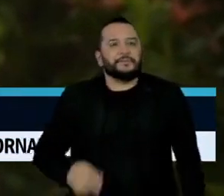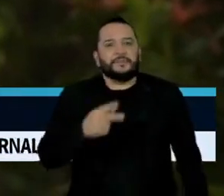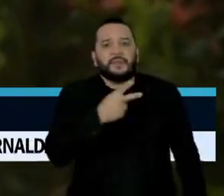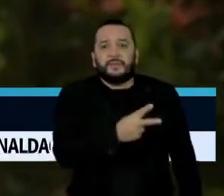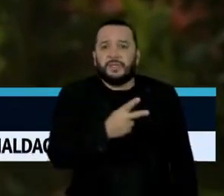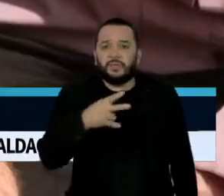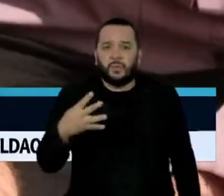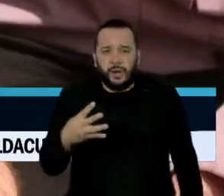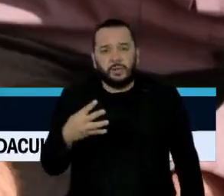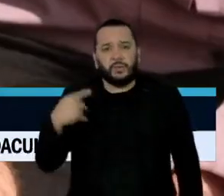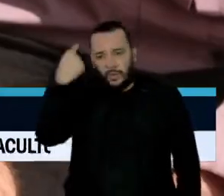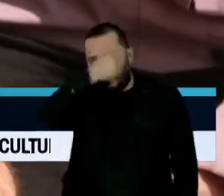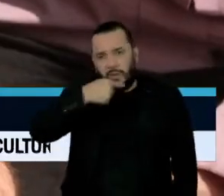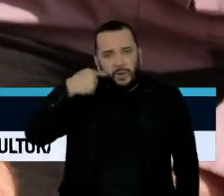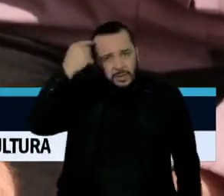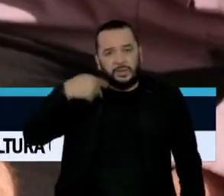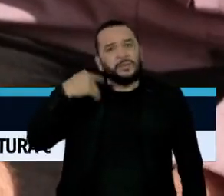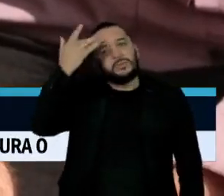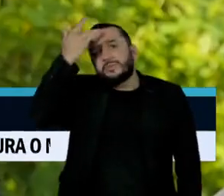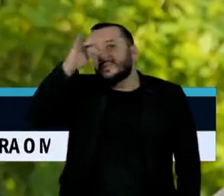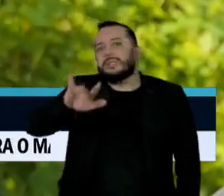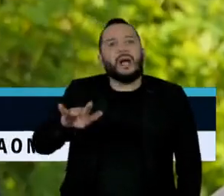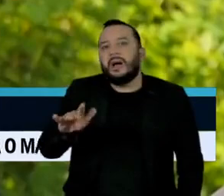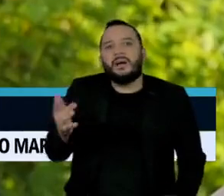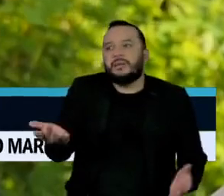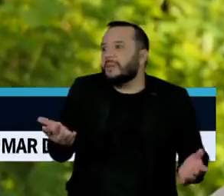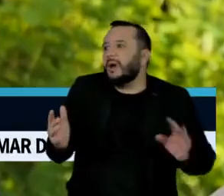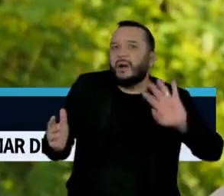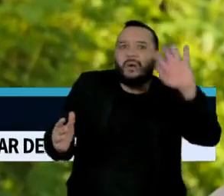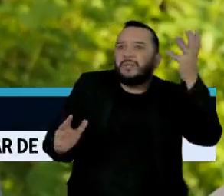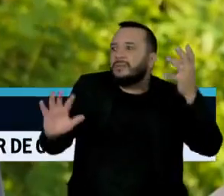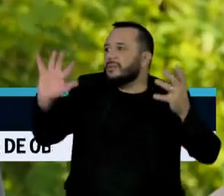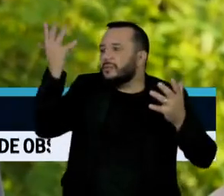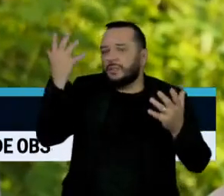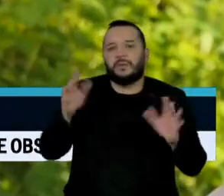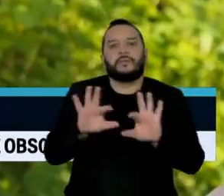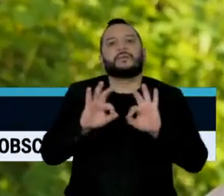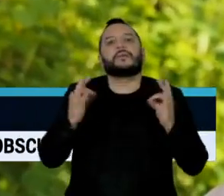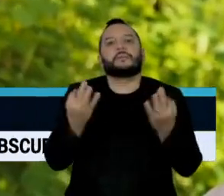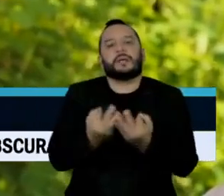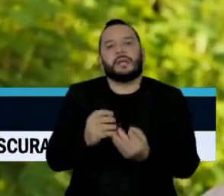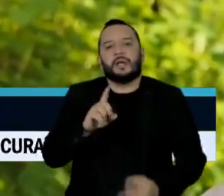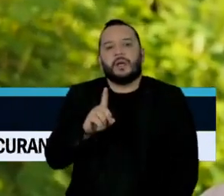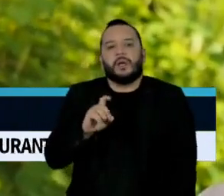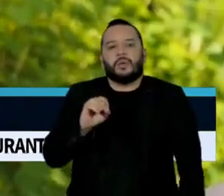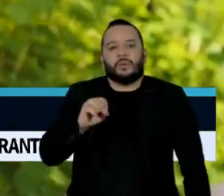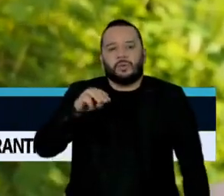horas sem saber em qual versão acreditar, afirmaram os parentes de Dom Filipes.